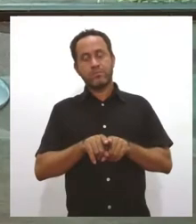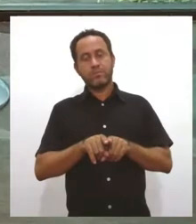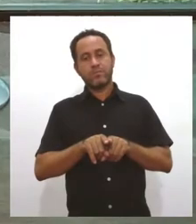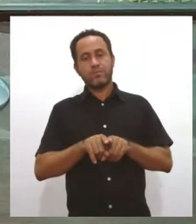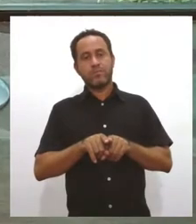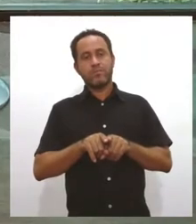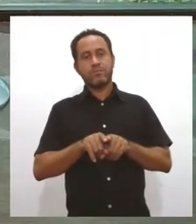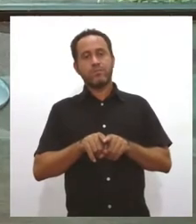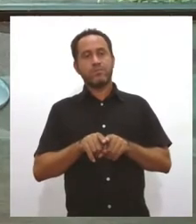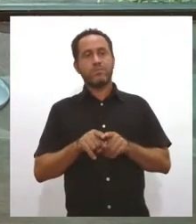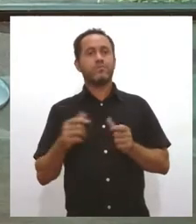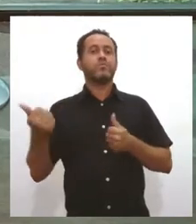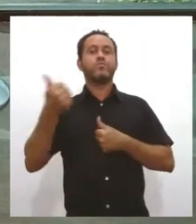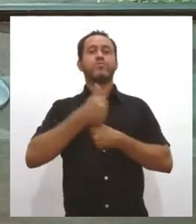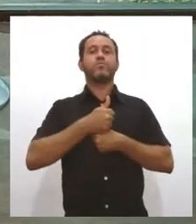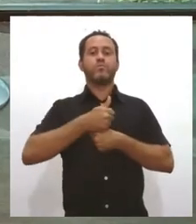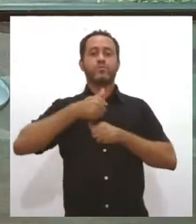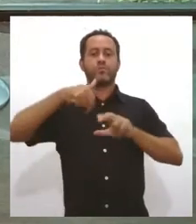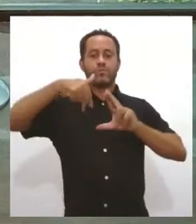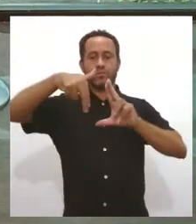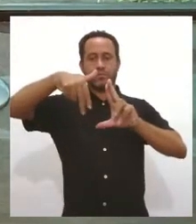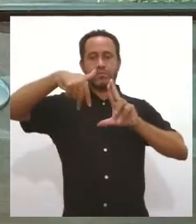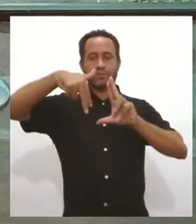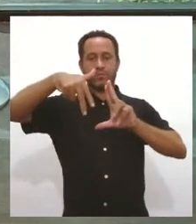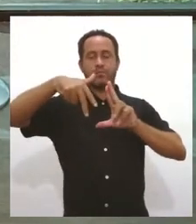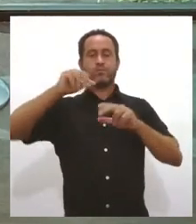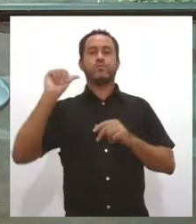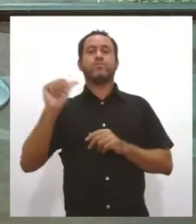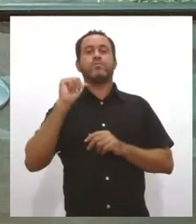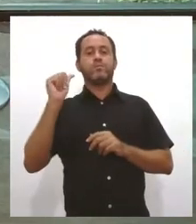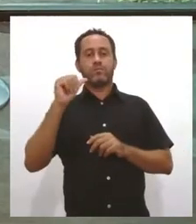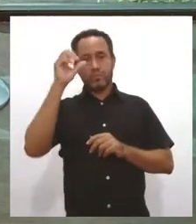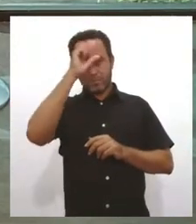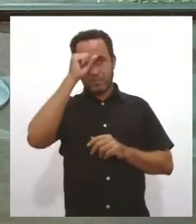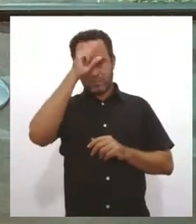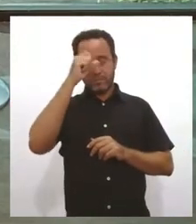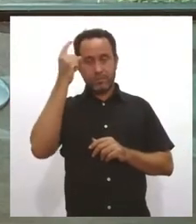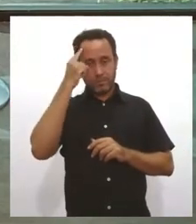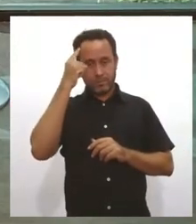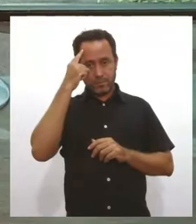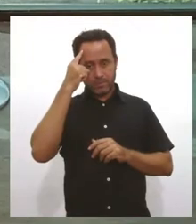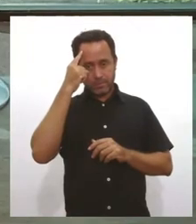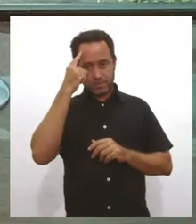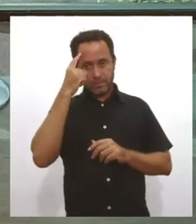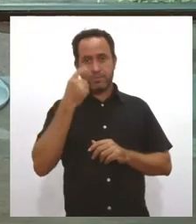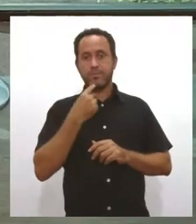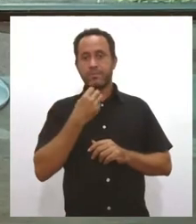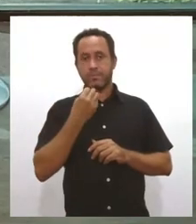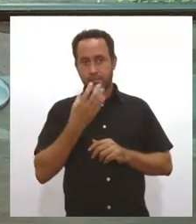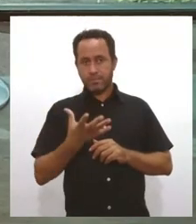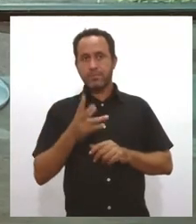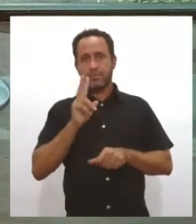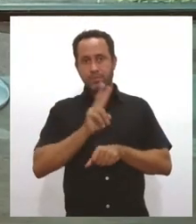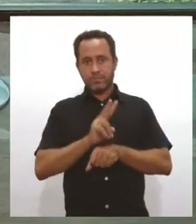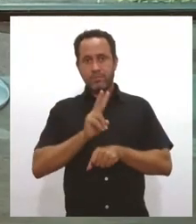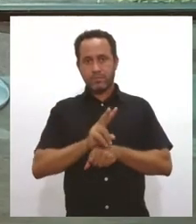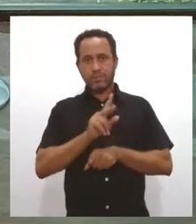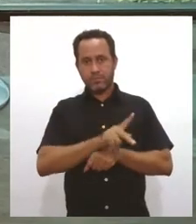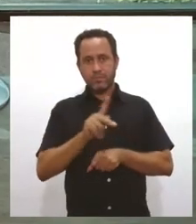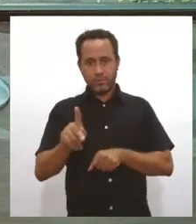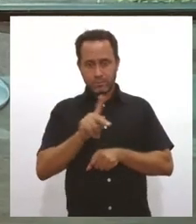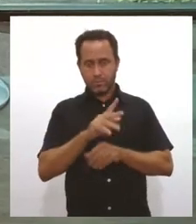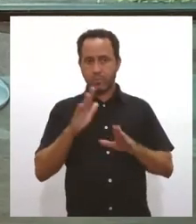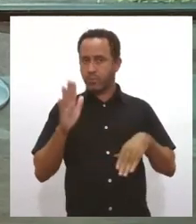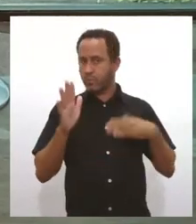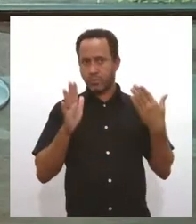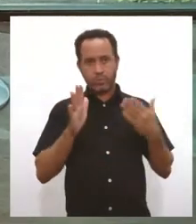no papel de protagonista. Exatamente. Aprender, aprender para saber discutir, para saber defender. Porque tudo que a professora Luciana colocou aqui